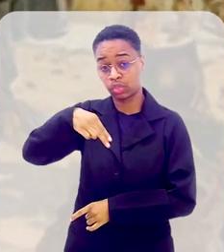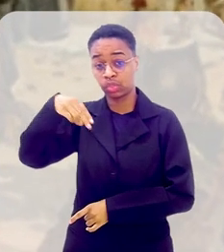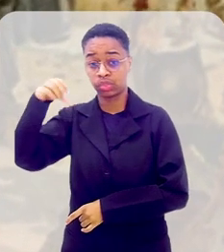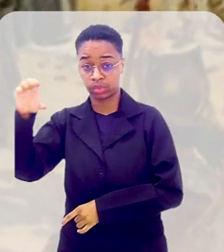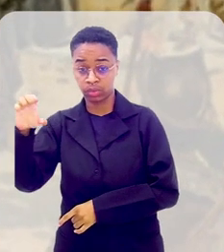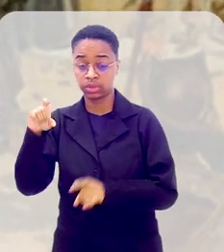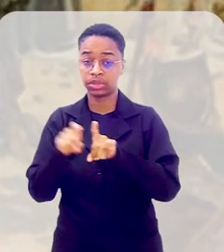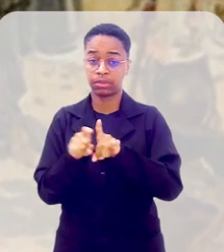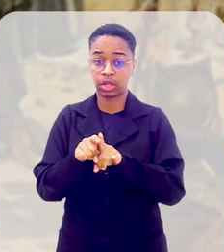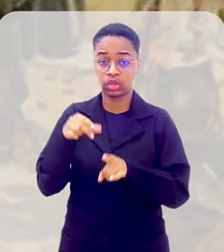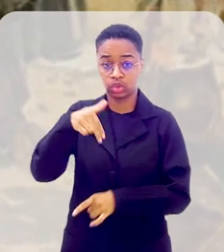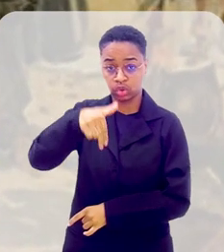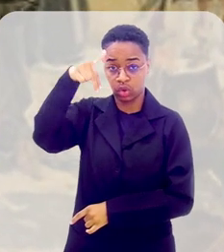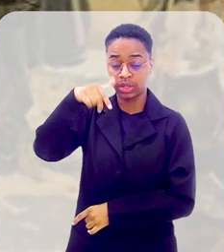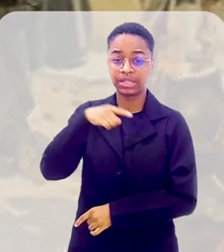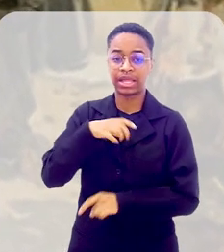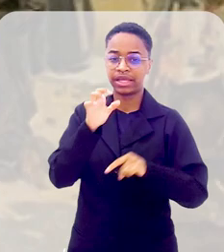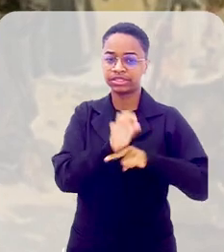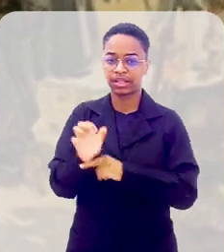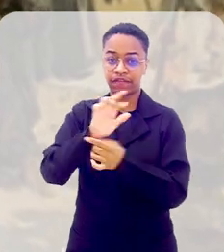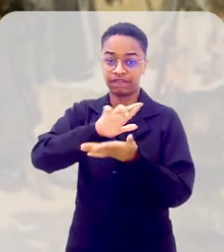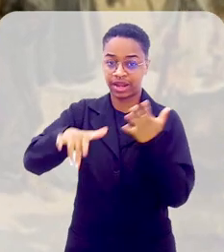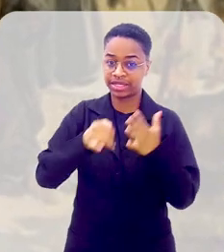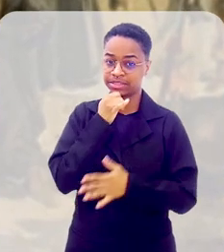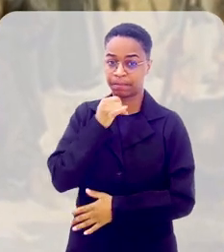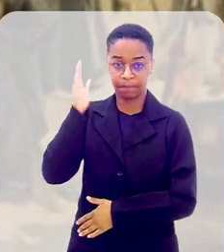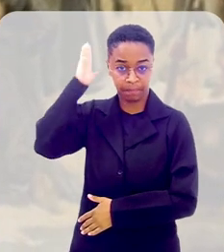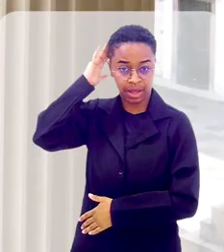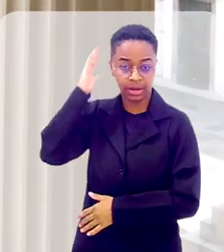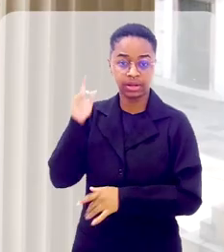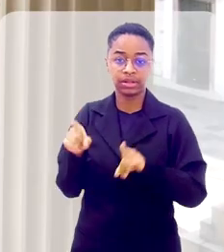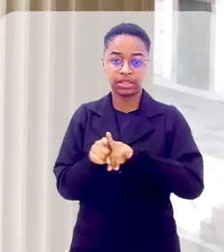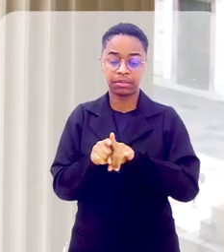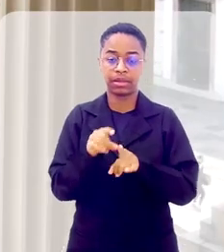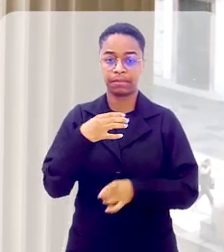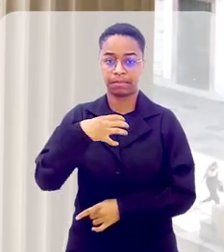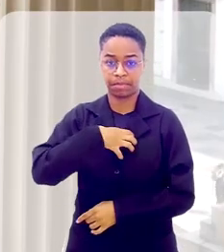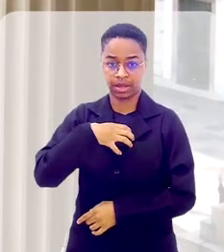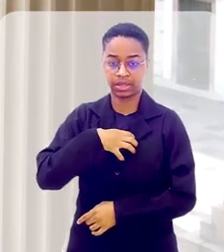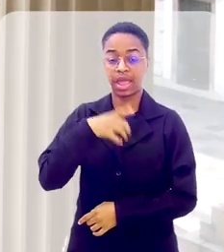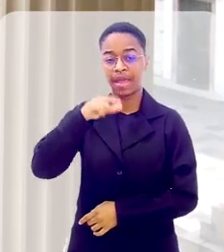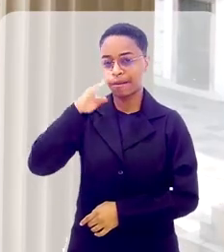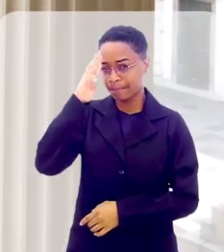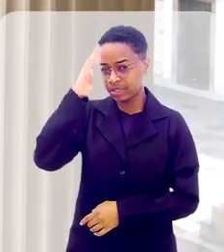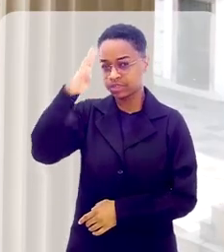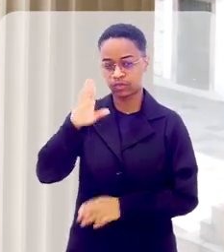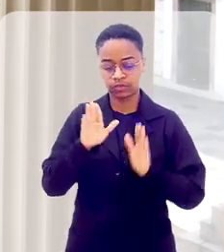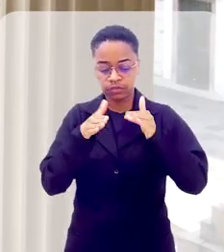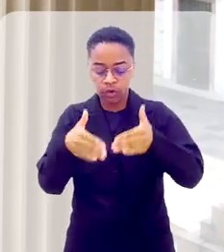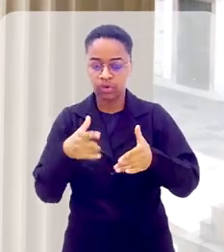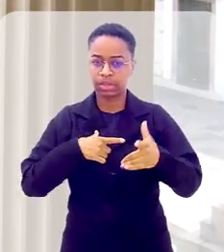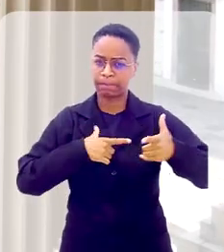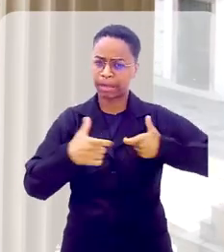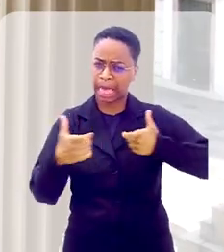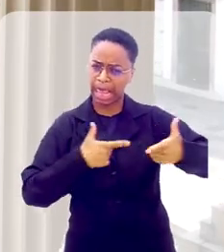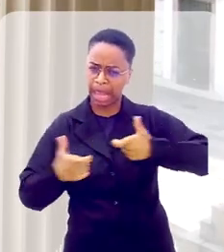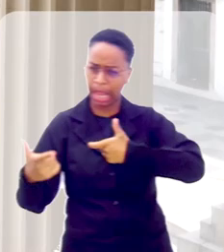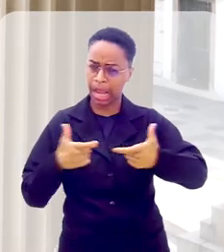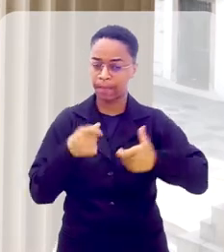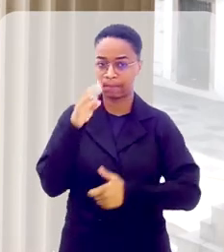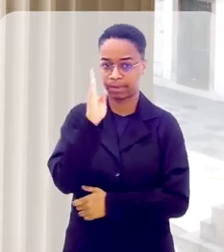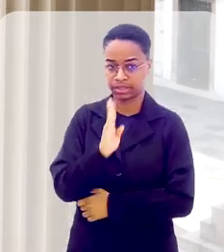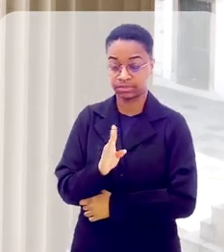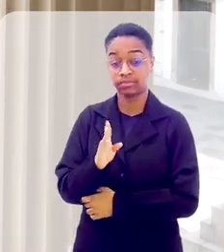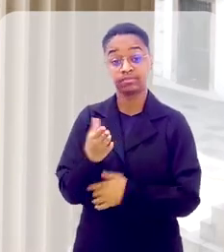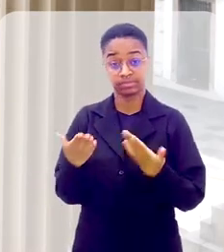e no Norte, estados como o Pará e, especialmente, a Bahia foram o epicentro da luta de independência do Brasil. Em vez do